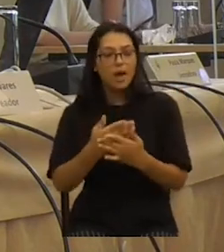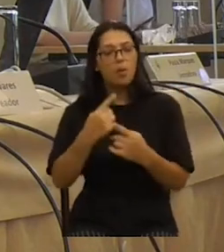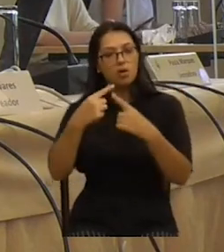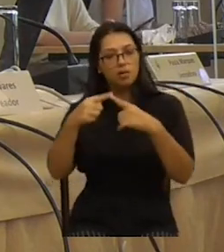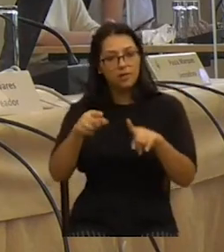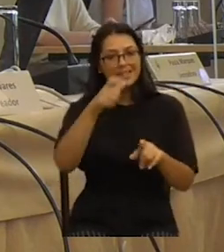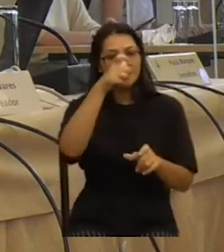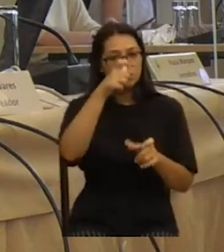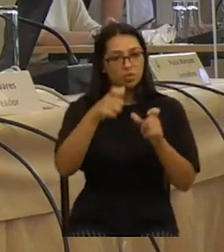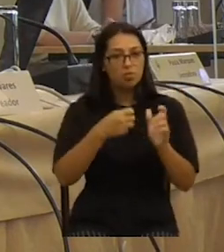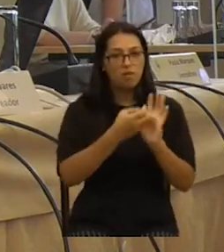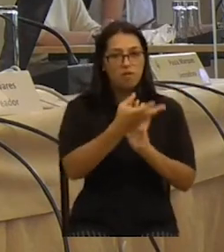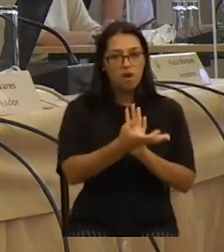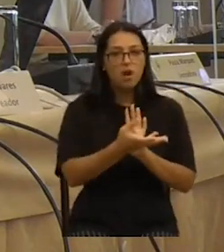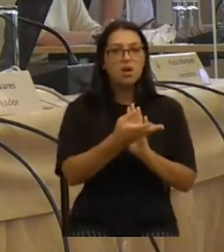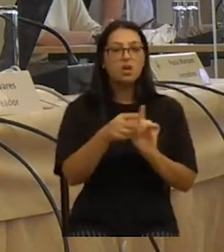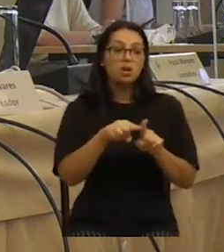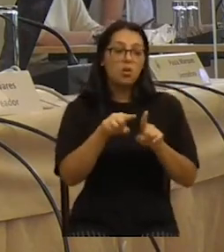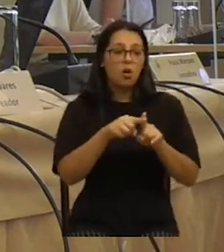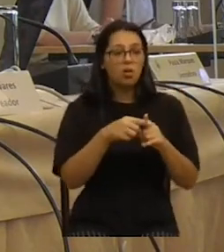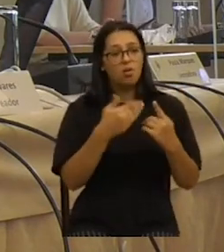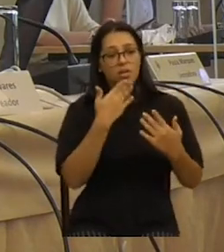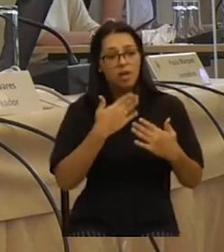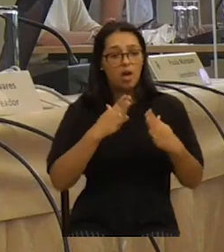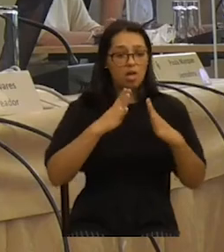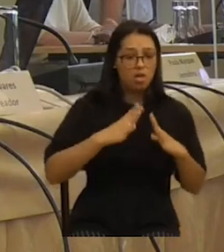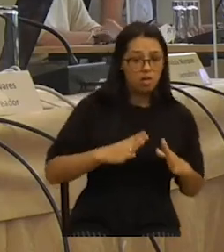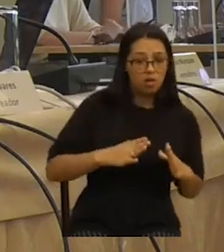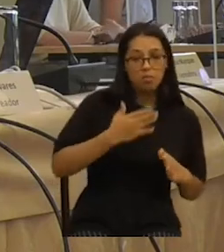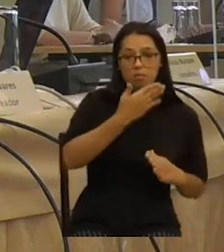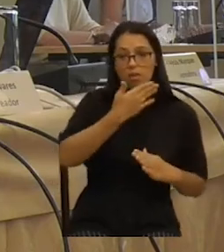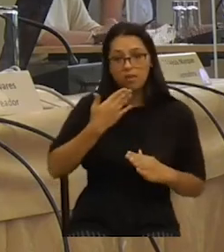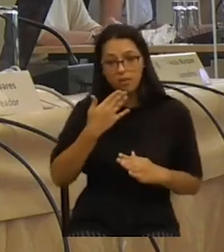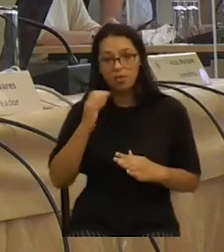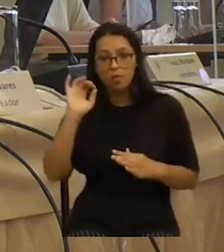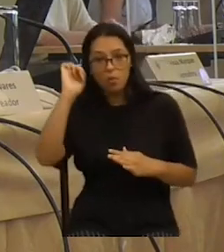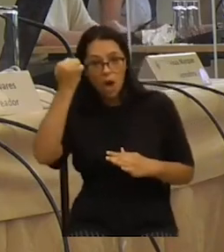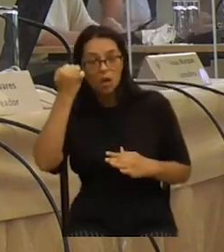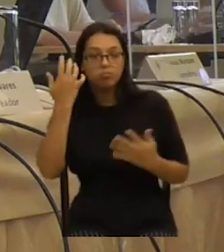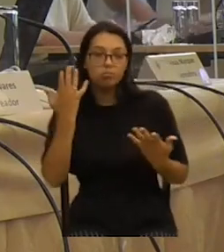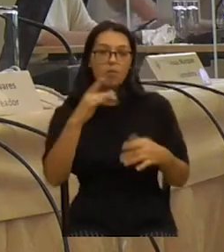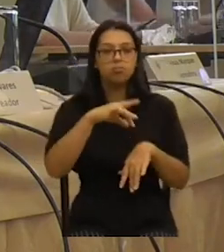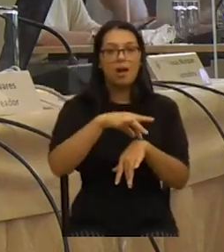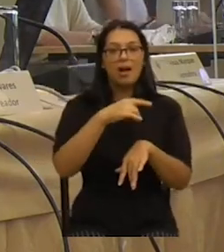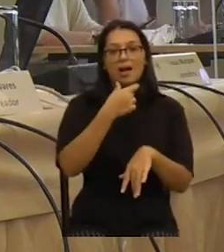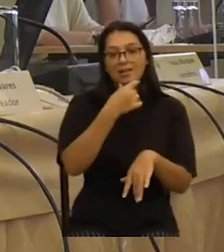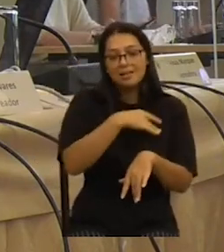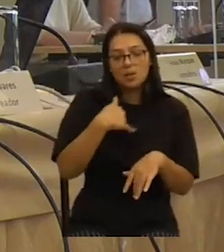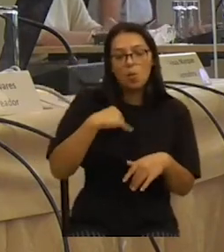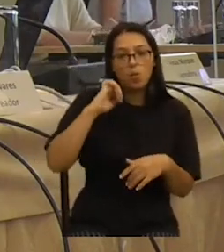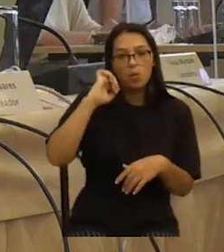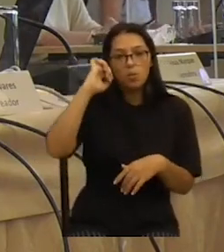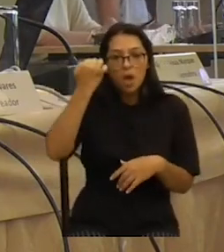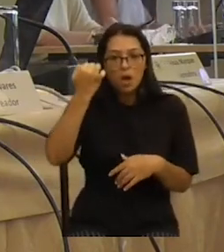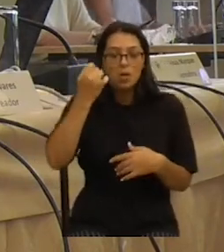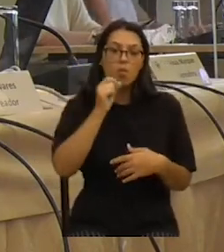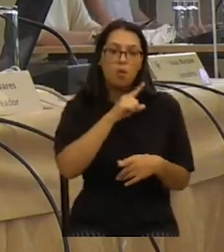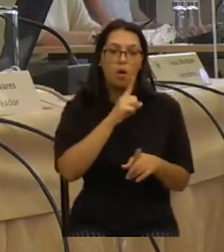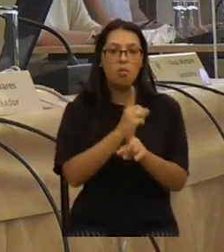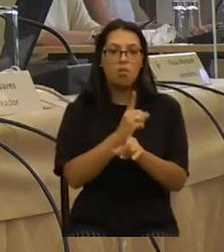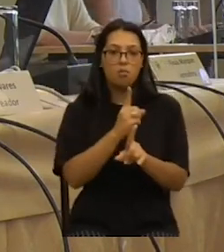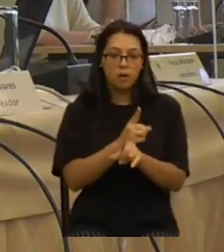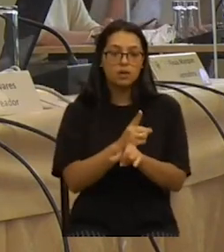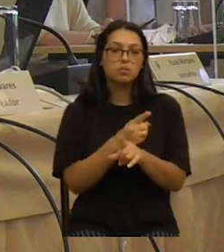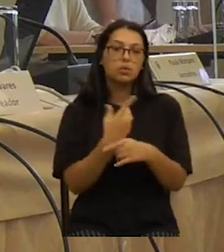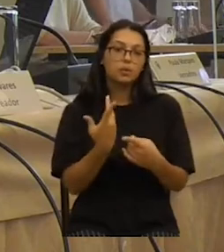diferença entre o conforto e o desconforto, a saúde e a falta dela e, muitas vezes, podem ser mesmo uma